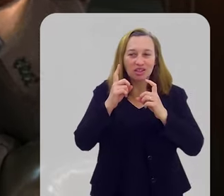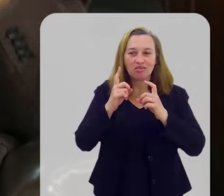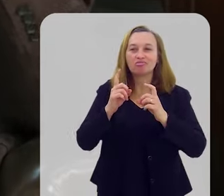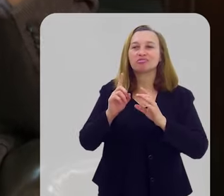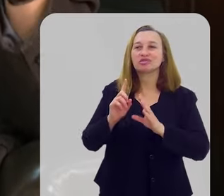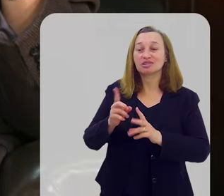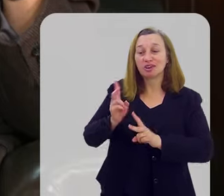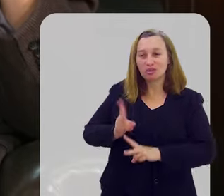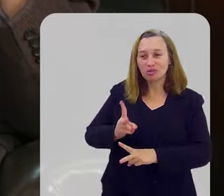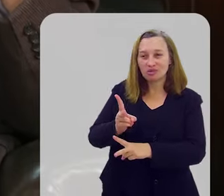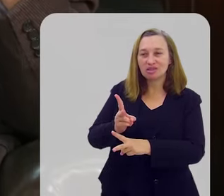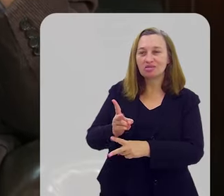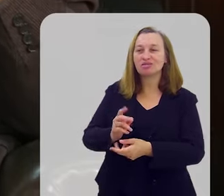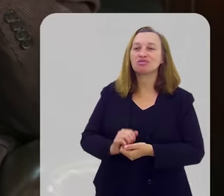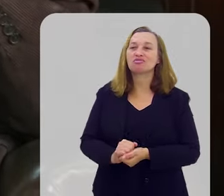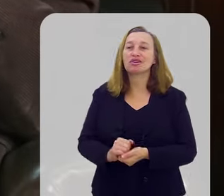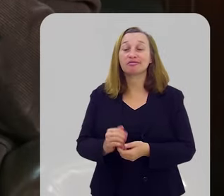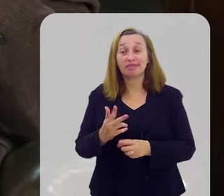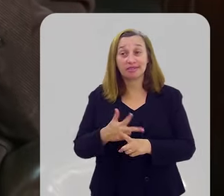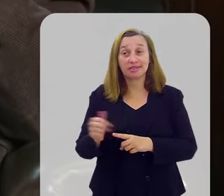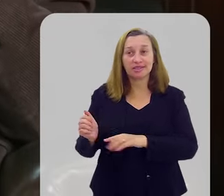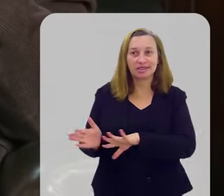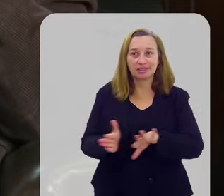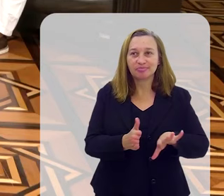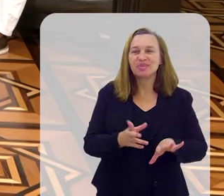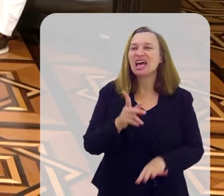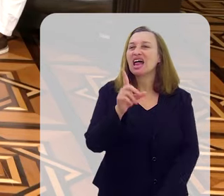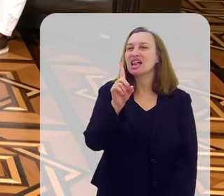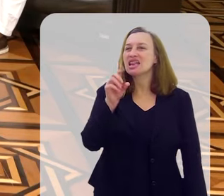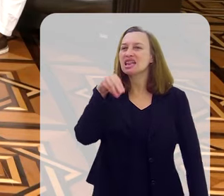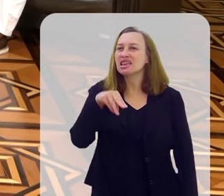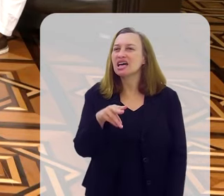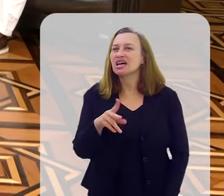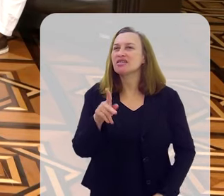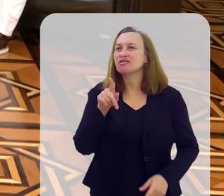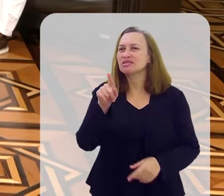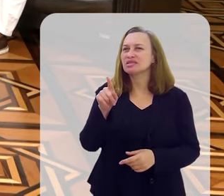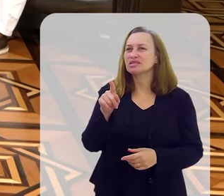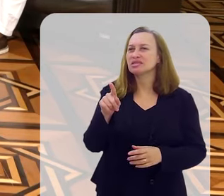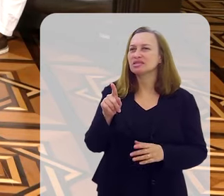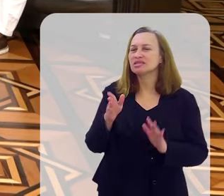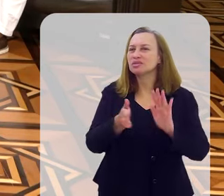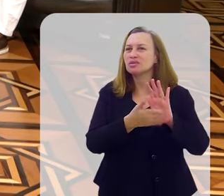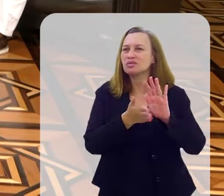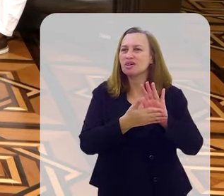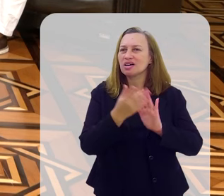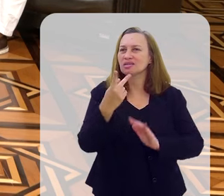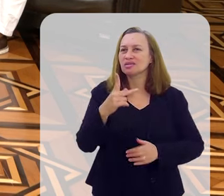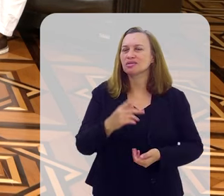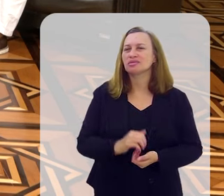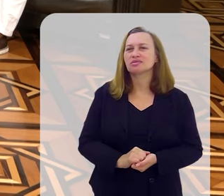Deixa a chamada. Dan, uma autoral sua, filho. Vamos lá?